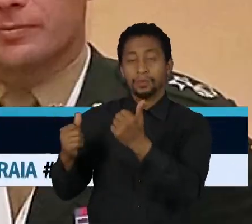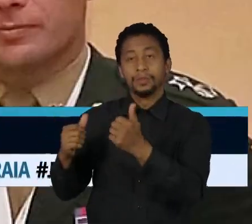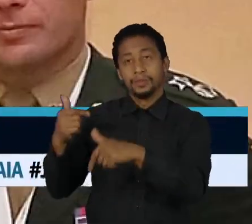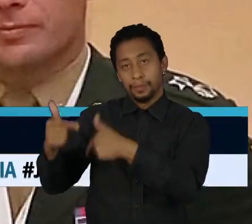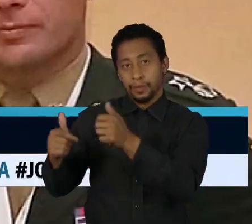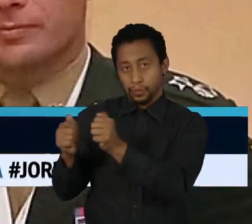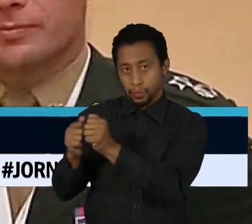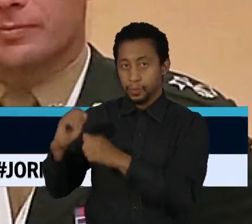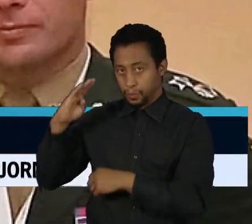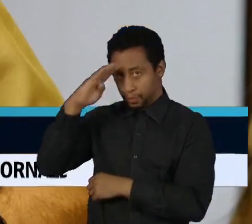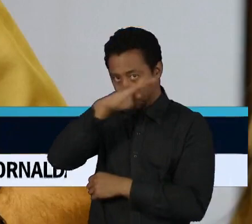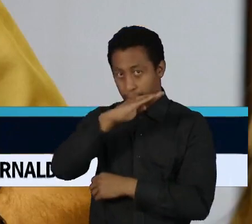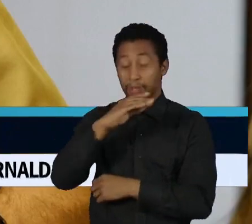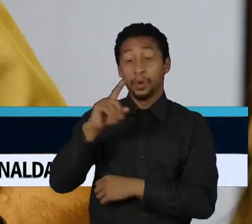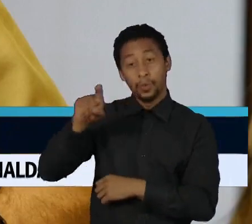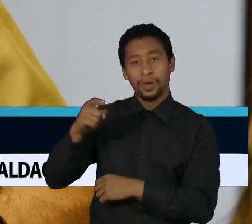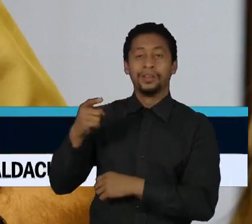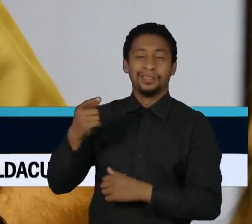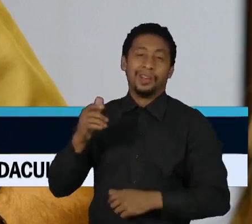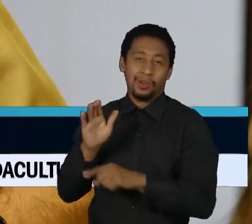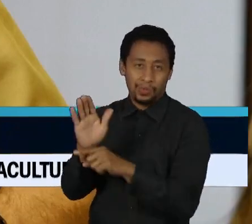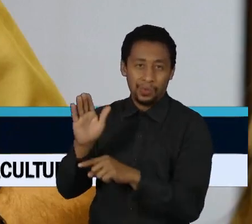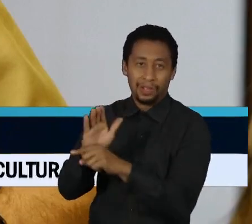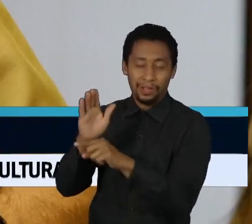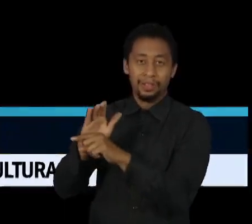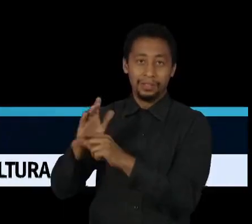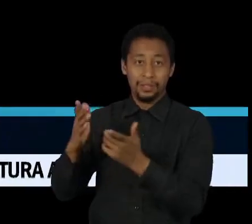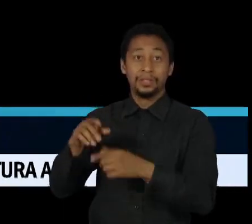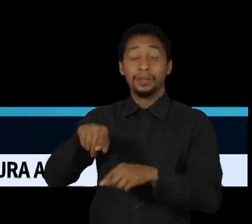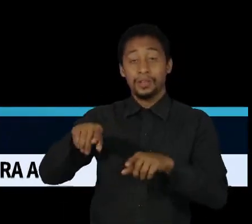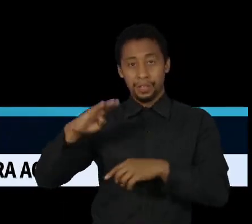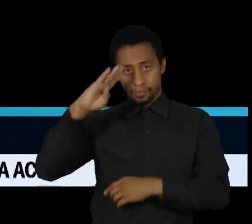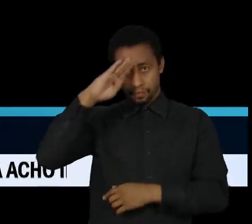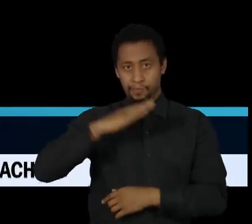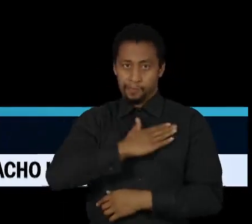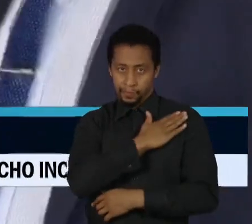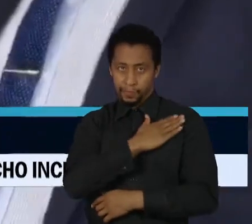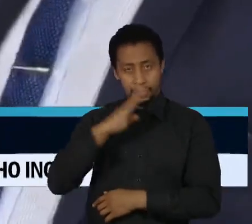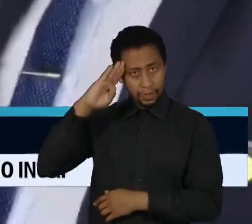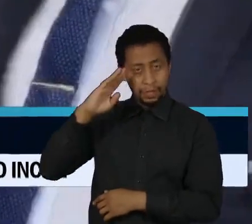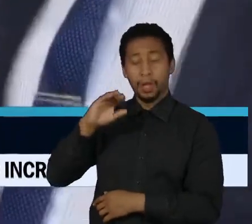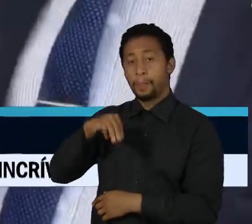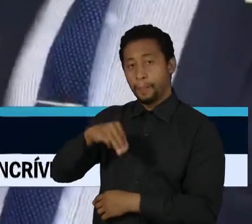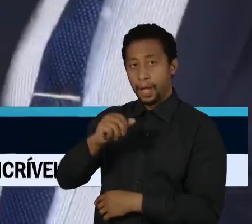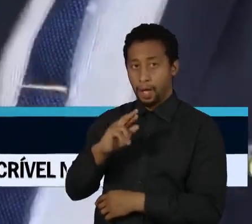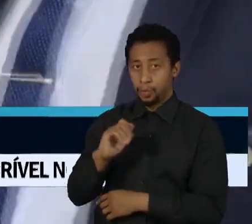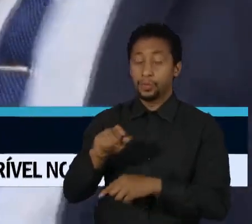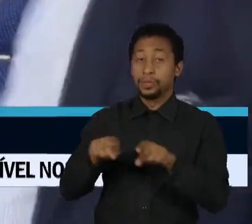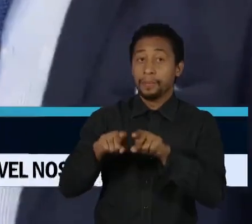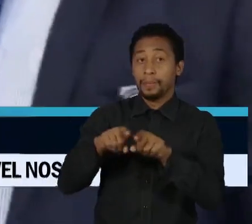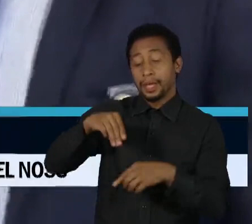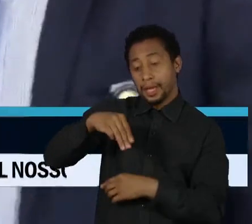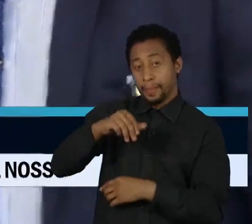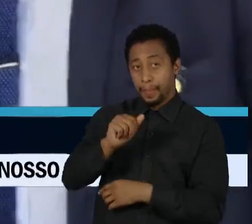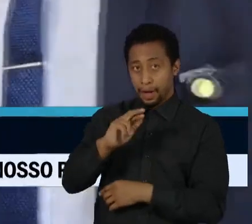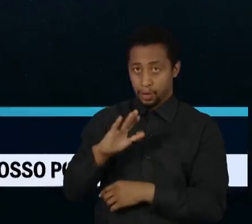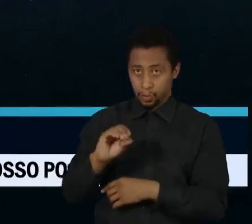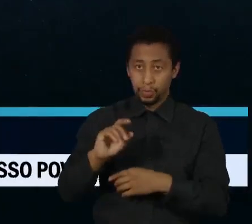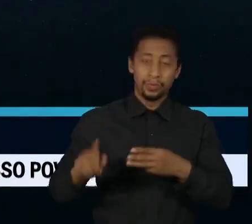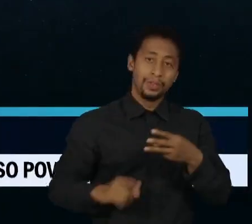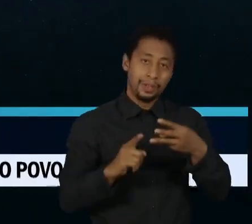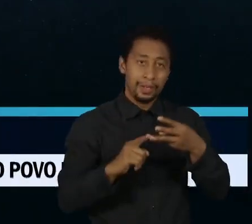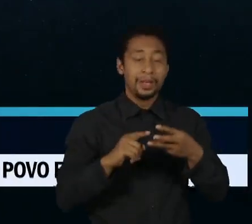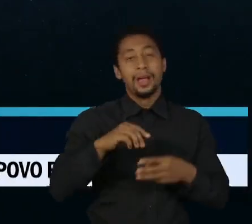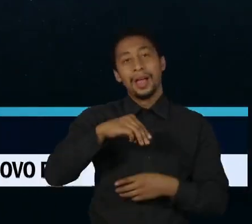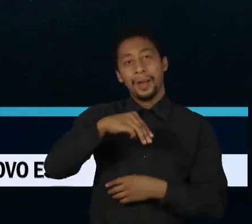Os ex-ajudantes de ordens, tenente-coronel Mauro Cid e Marcos dos Reis, e os seguranças Max Guilherme de Moura